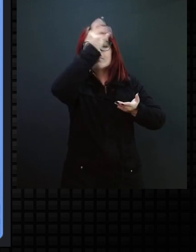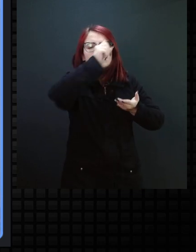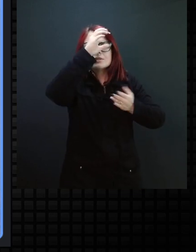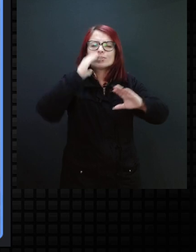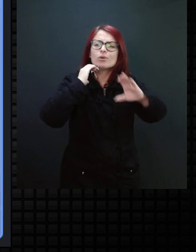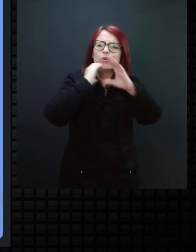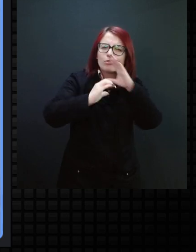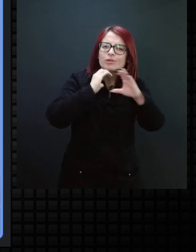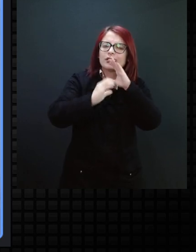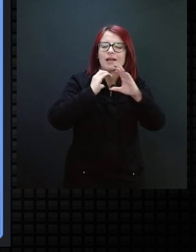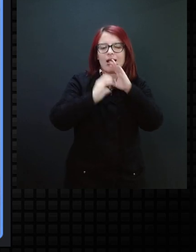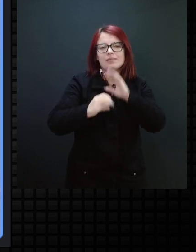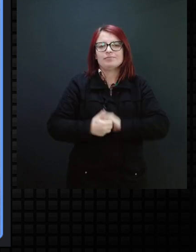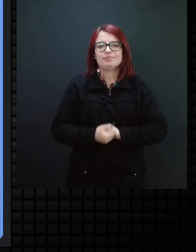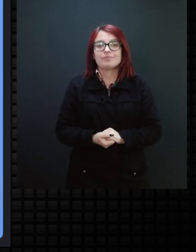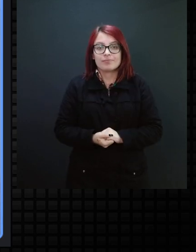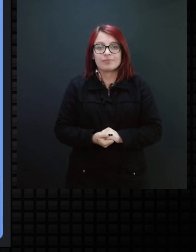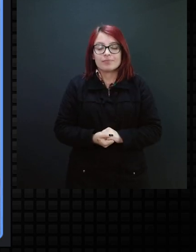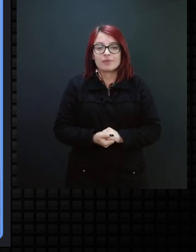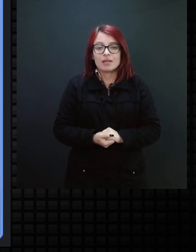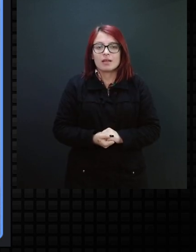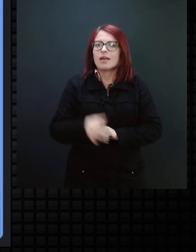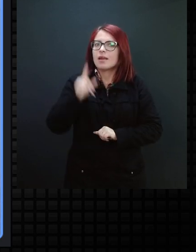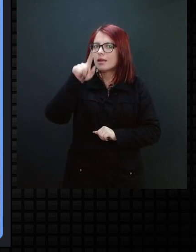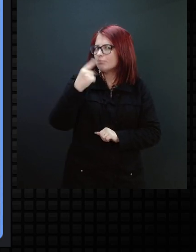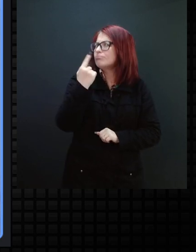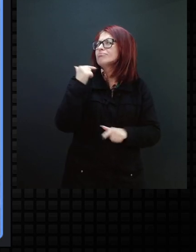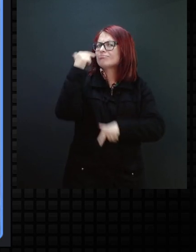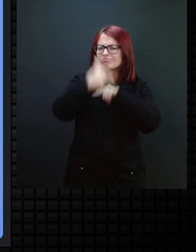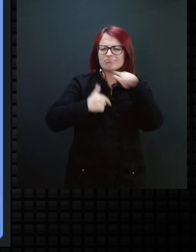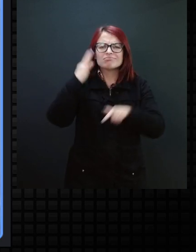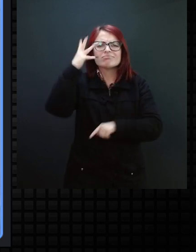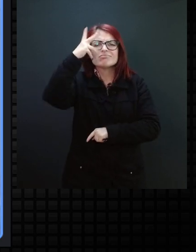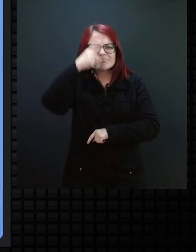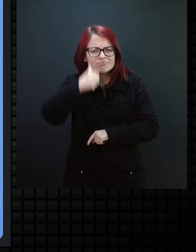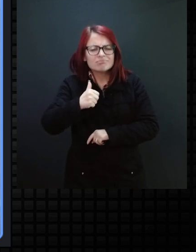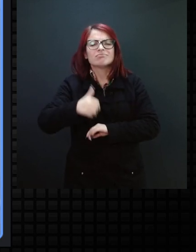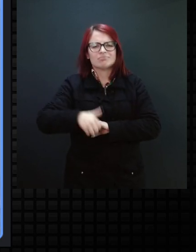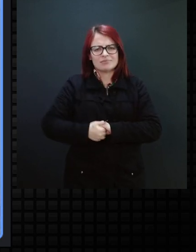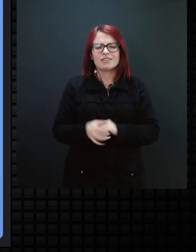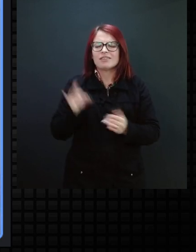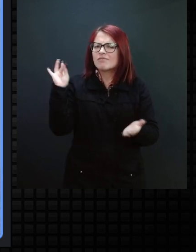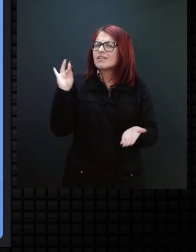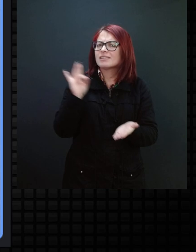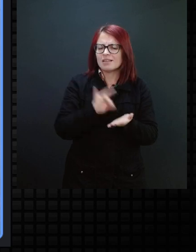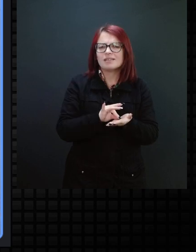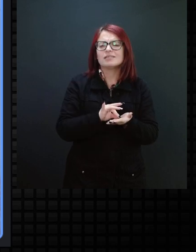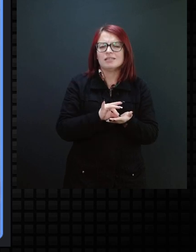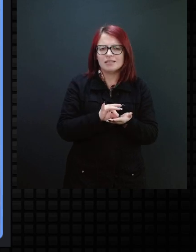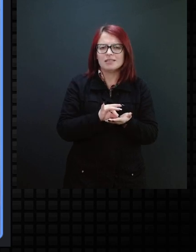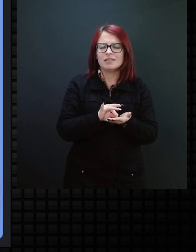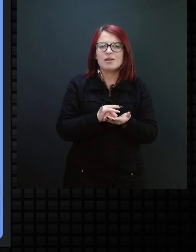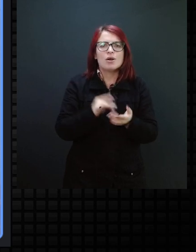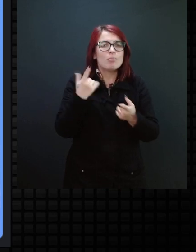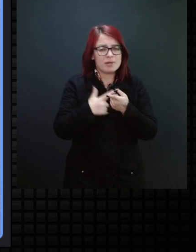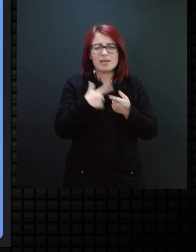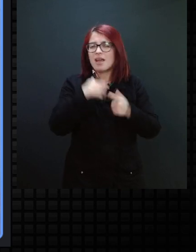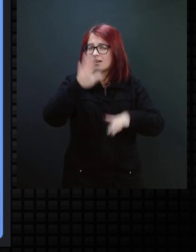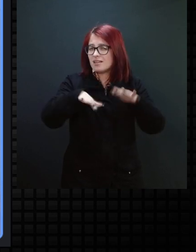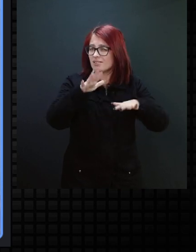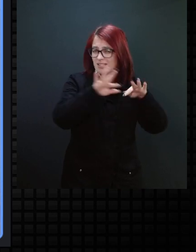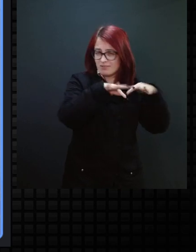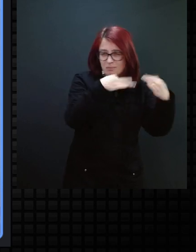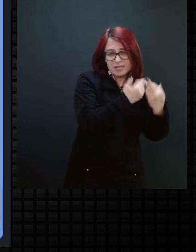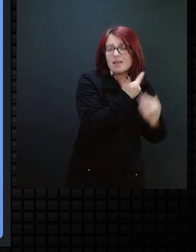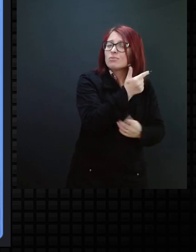com o meio que acerta. Então, foi um trabalho muito bonito, assim como tem outros. Nem todas as famílias têm a oportunidade de todos estarem